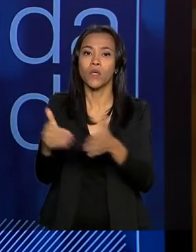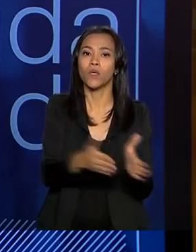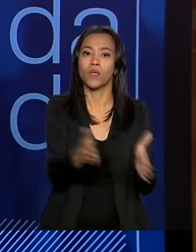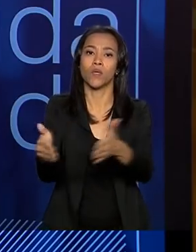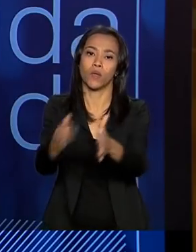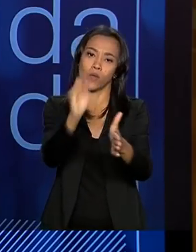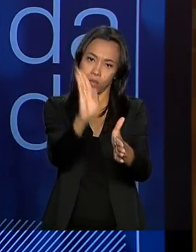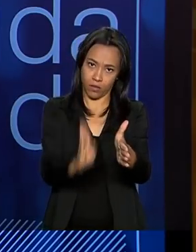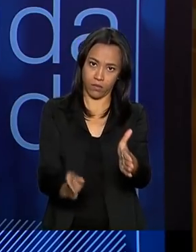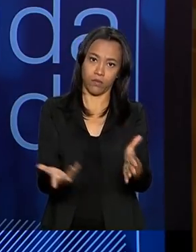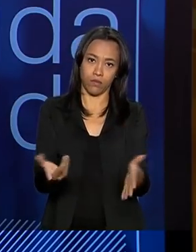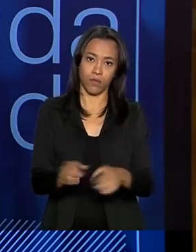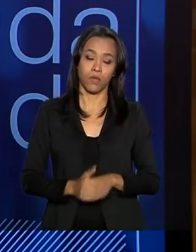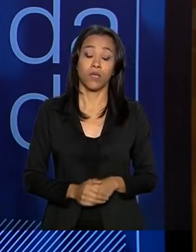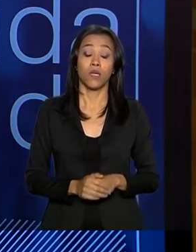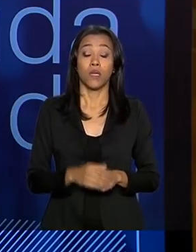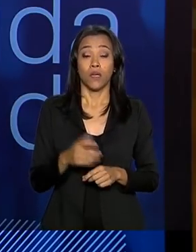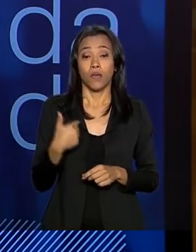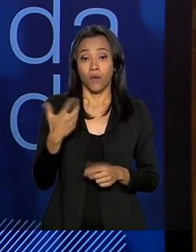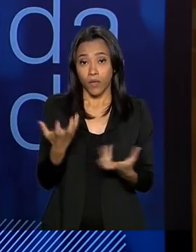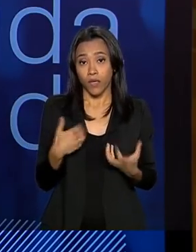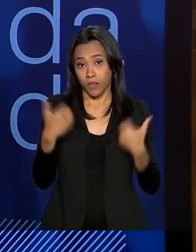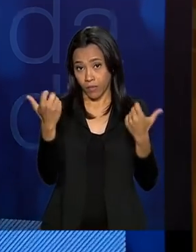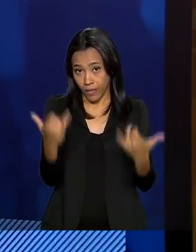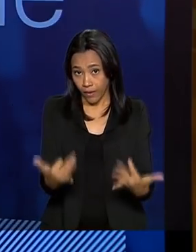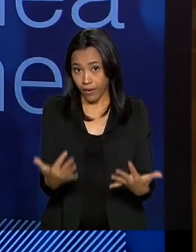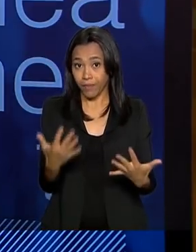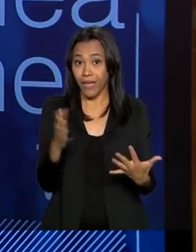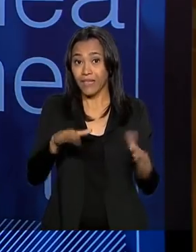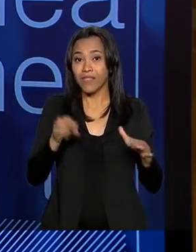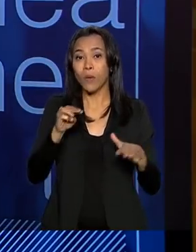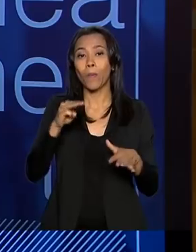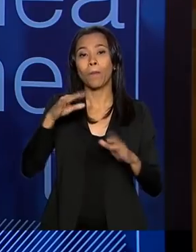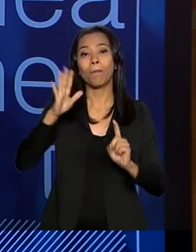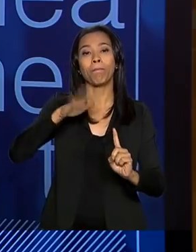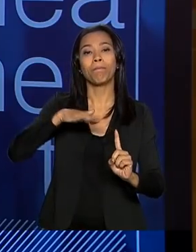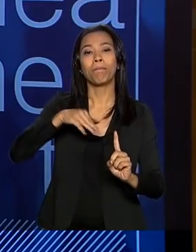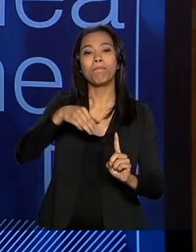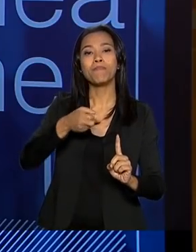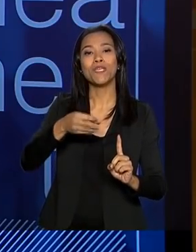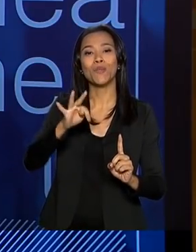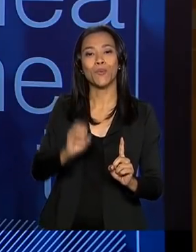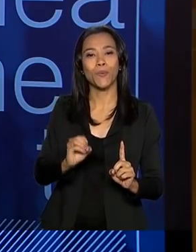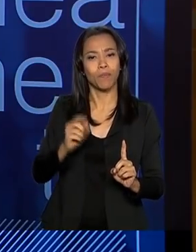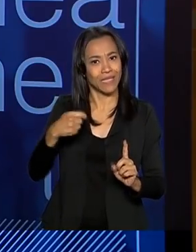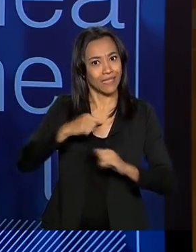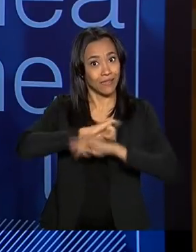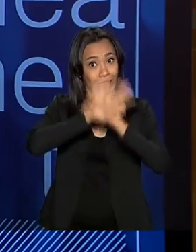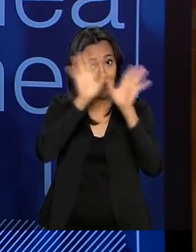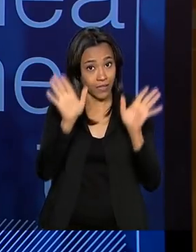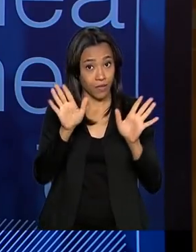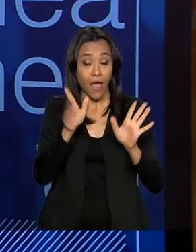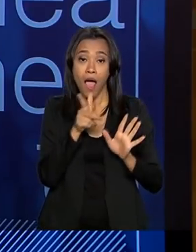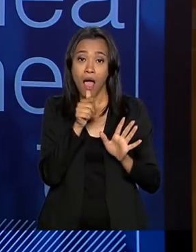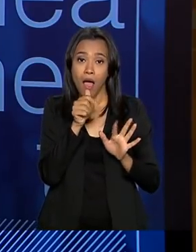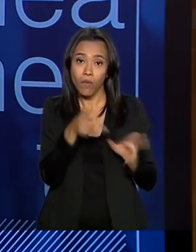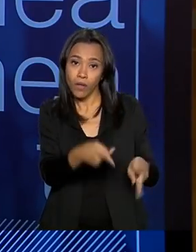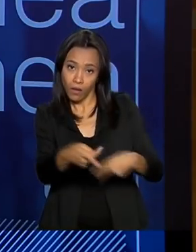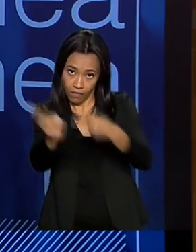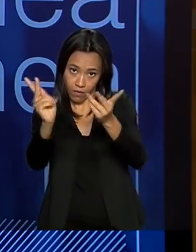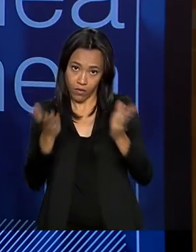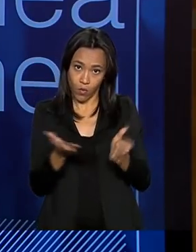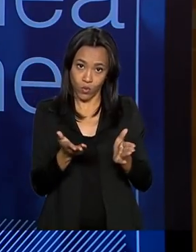que há alguma coisa que, em muitos momentos, se coloca como um mito e que tem que ser esclarecido. A captação do São Francisco,